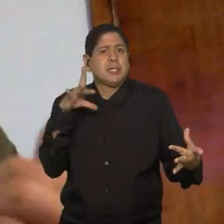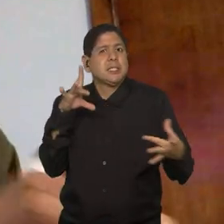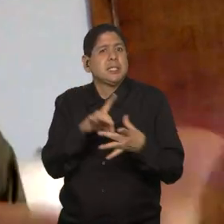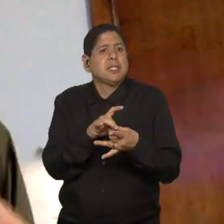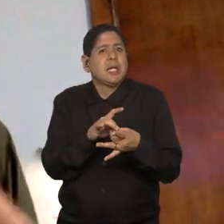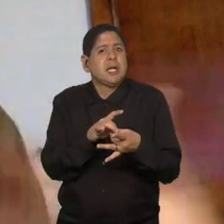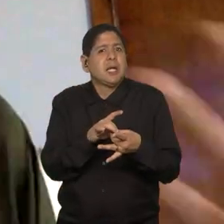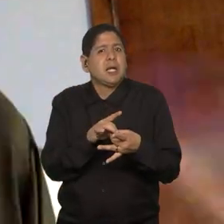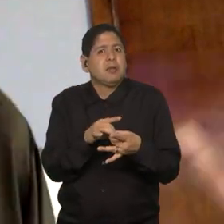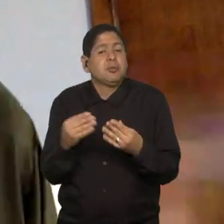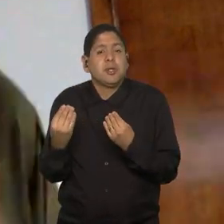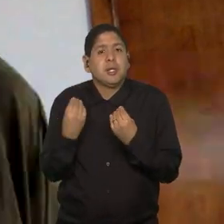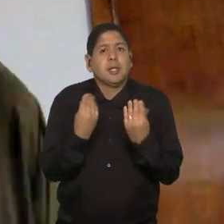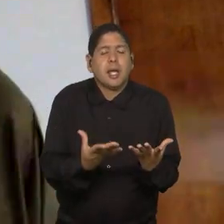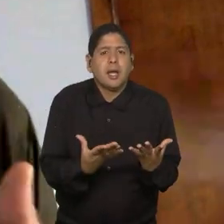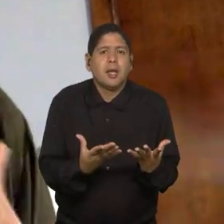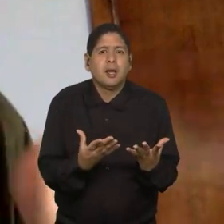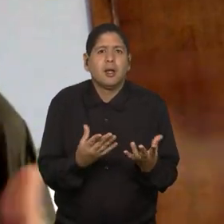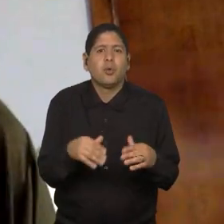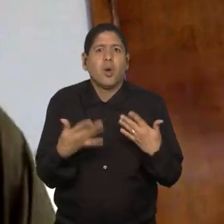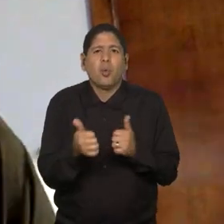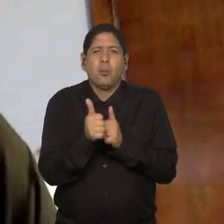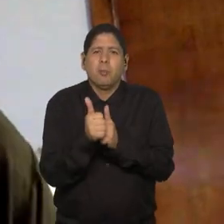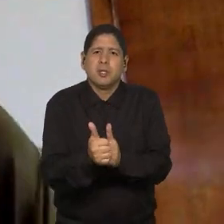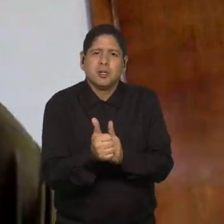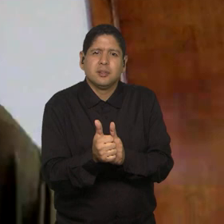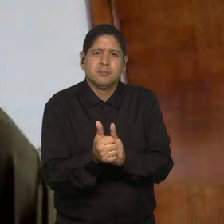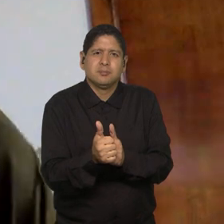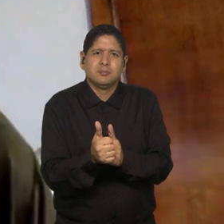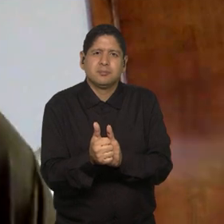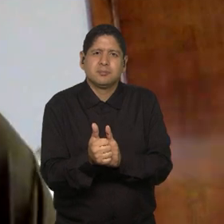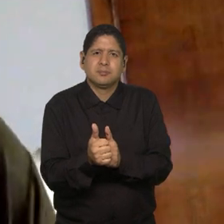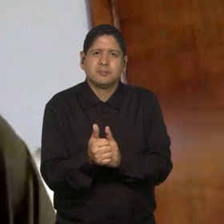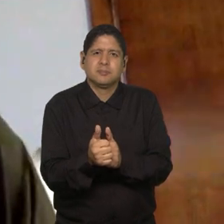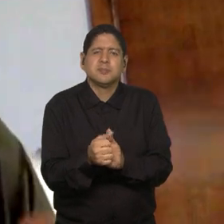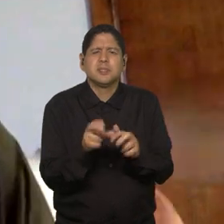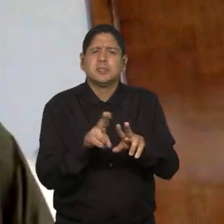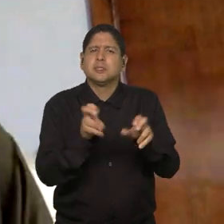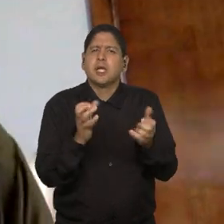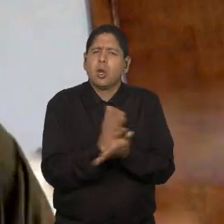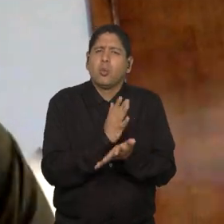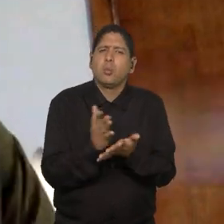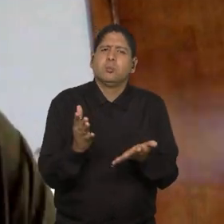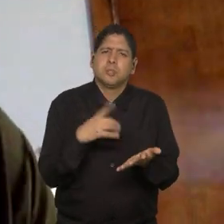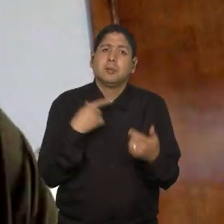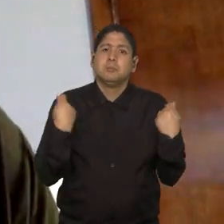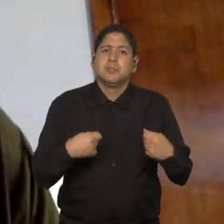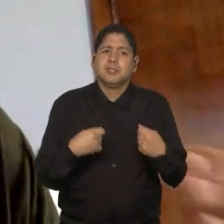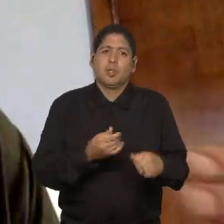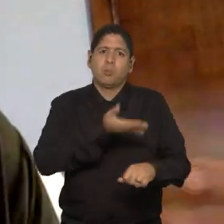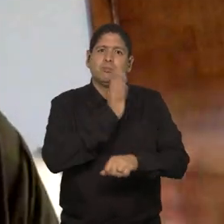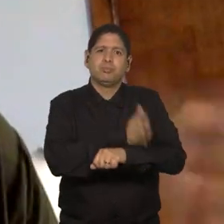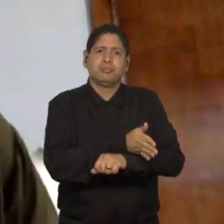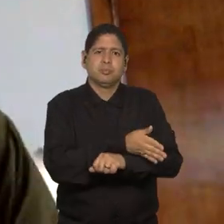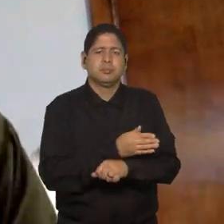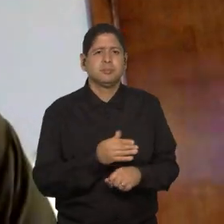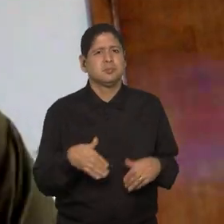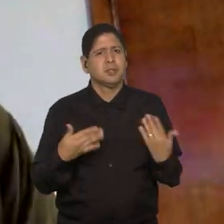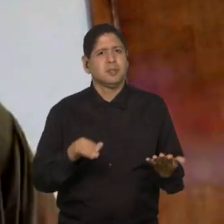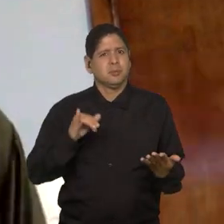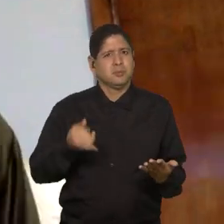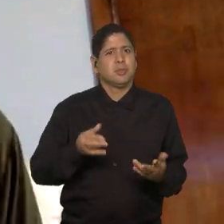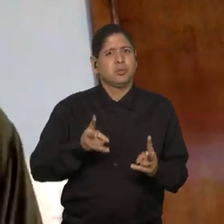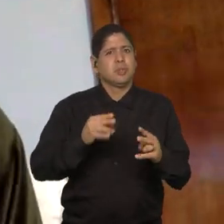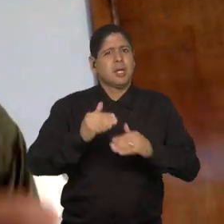e, né, trazendo, né, de quem acompanha, trazendo algumas questões que precisam ser superadas e para continuar